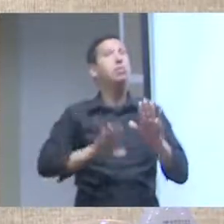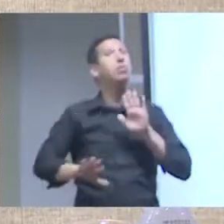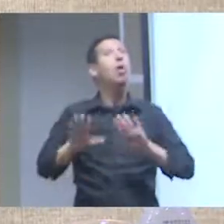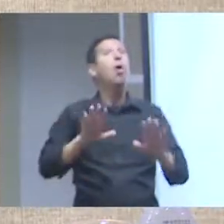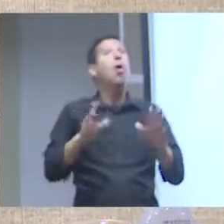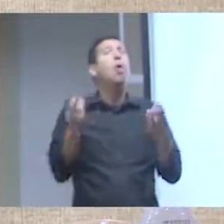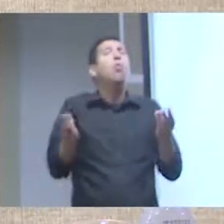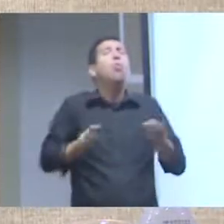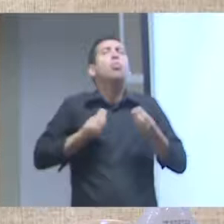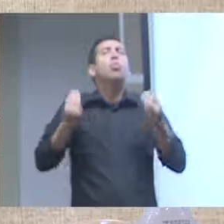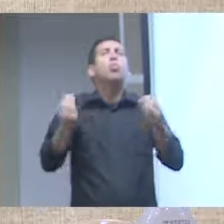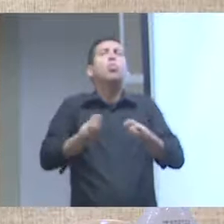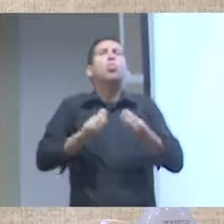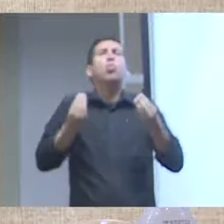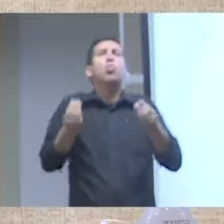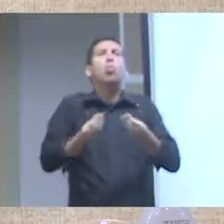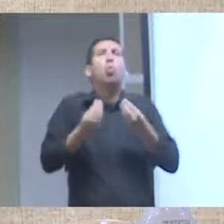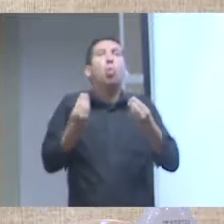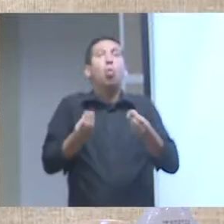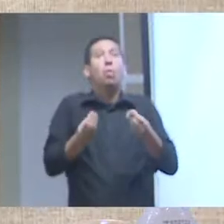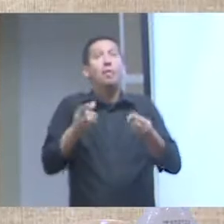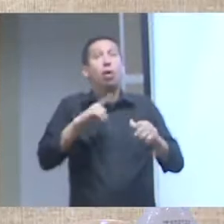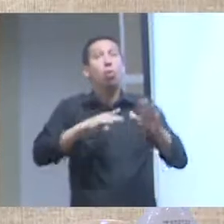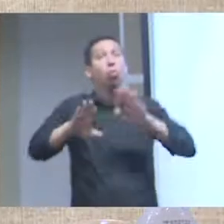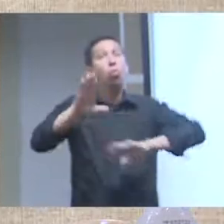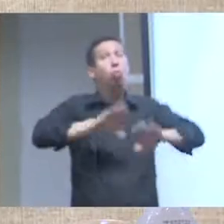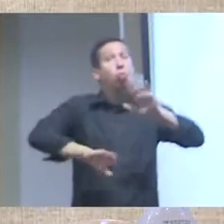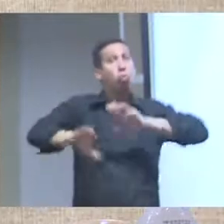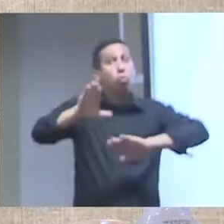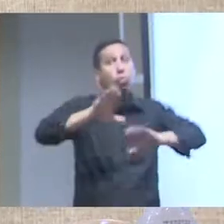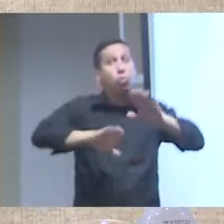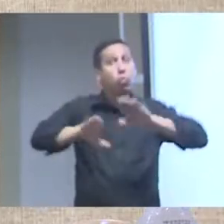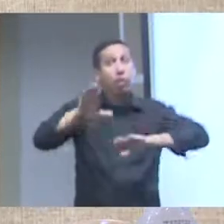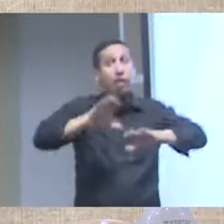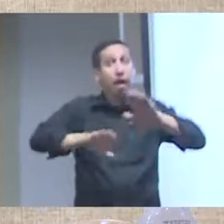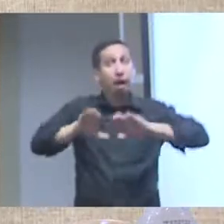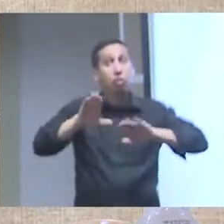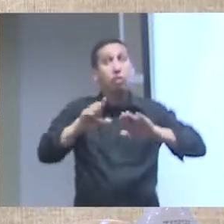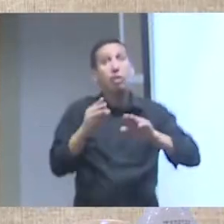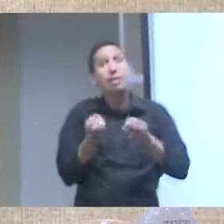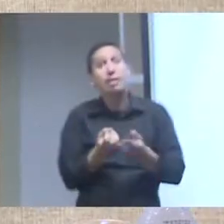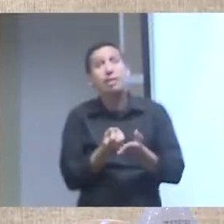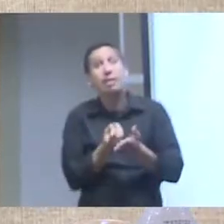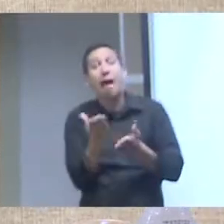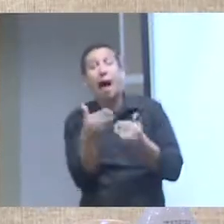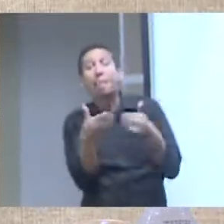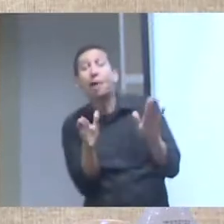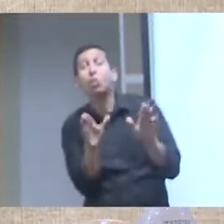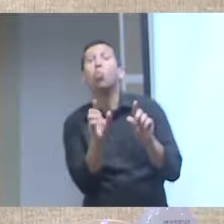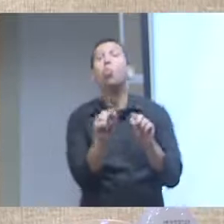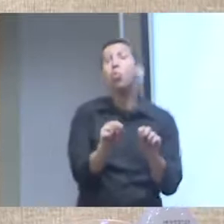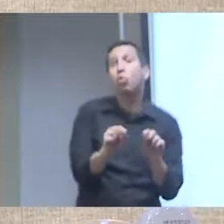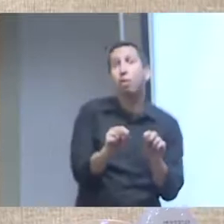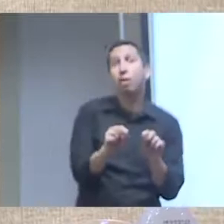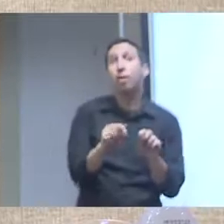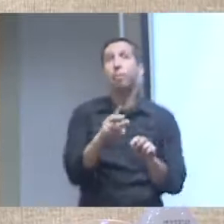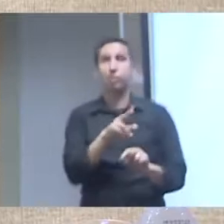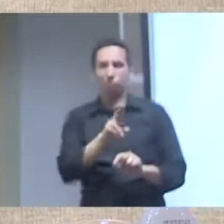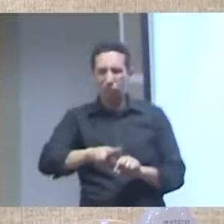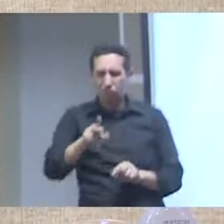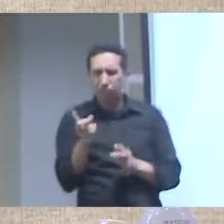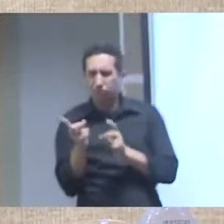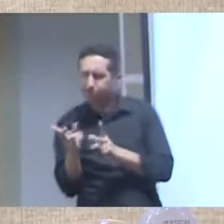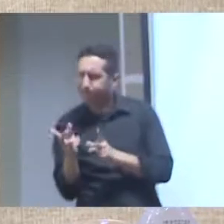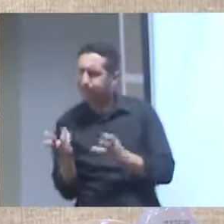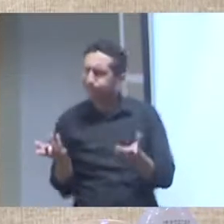isso mas como é que a gente lida com as assimetrias nas possibilidades de uso e aproveitamento